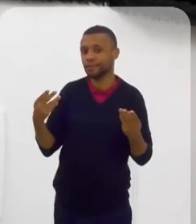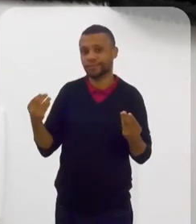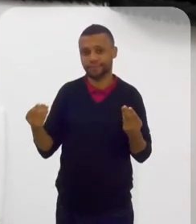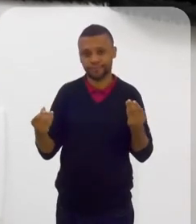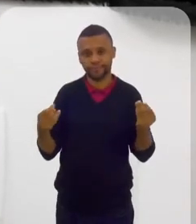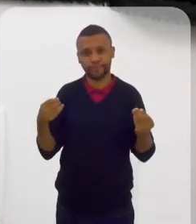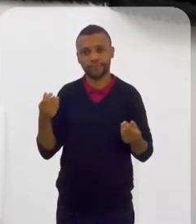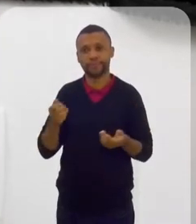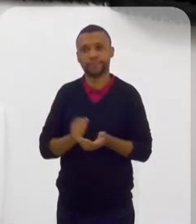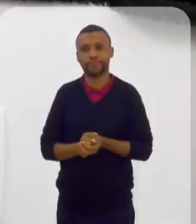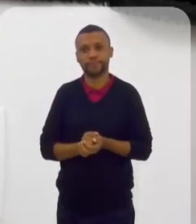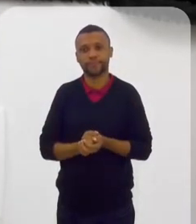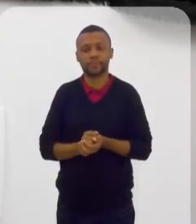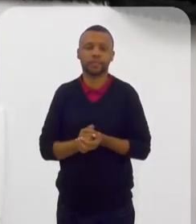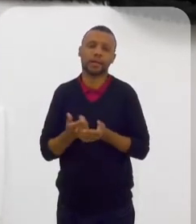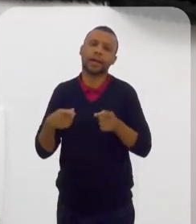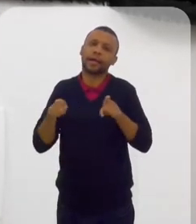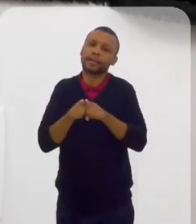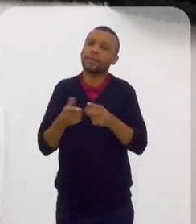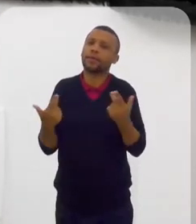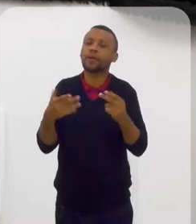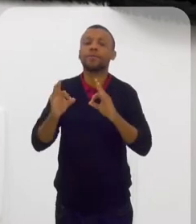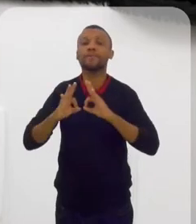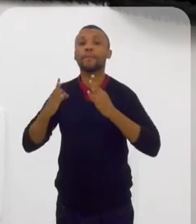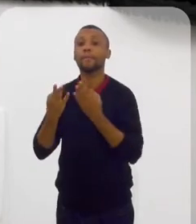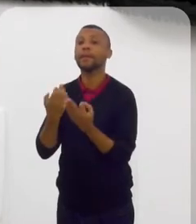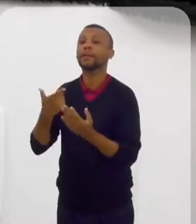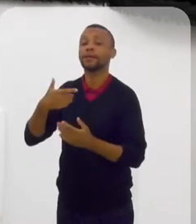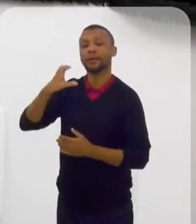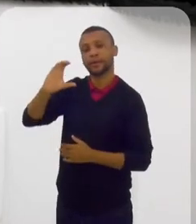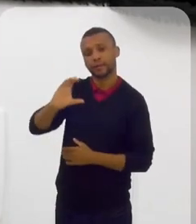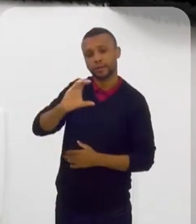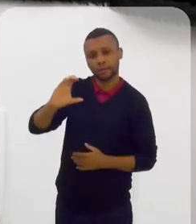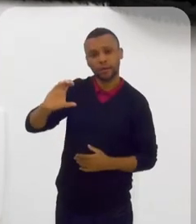Então, ela também era de família católica, portuguesa,